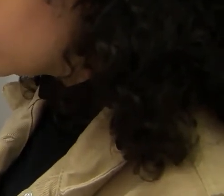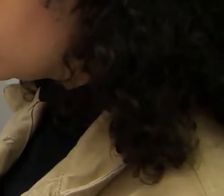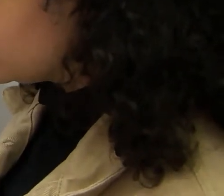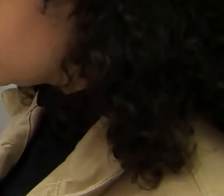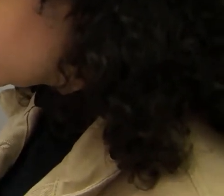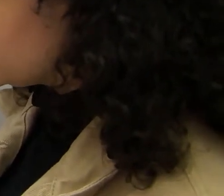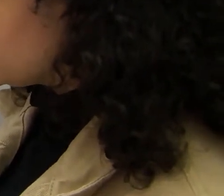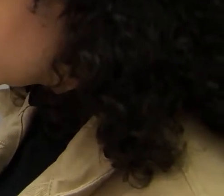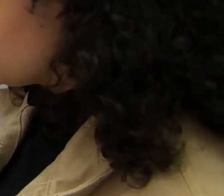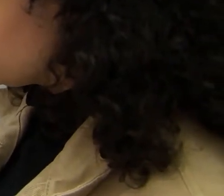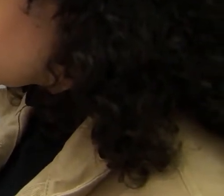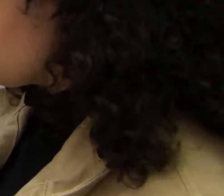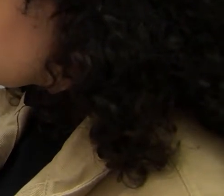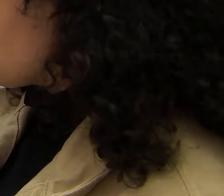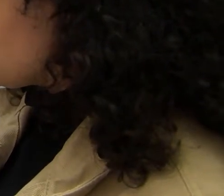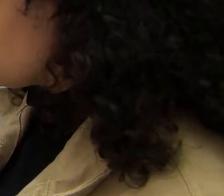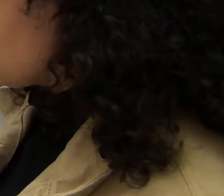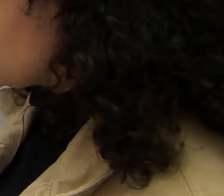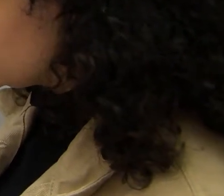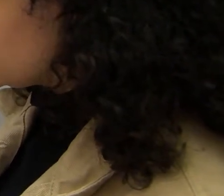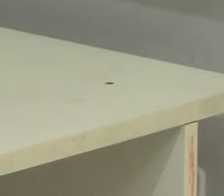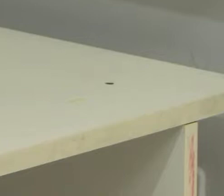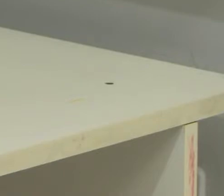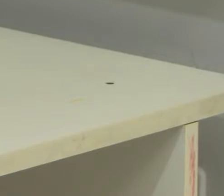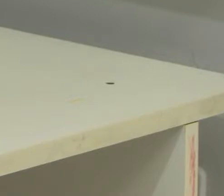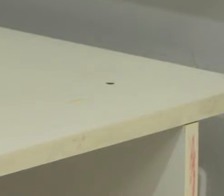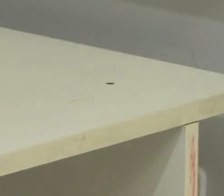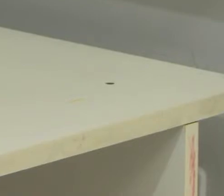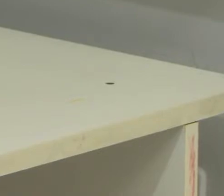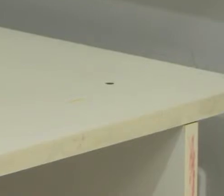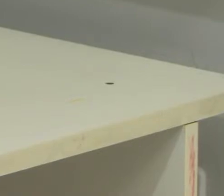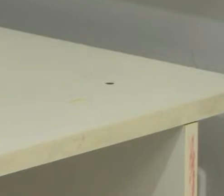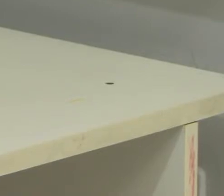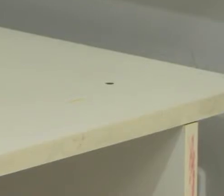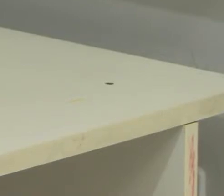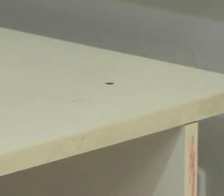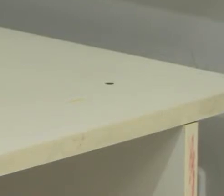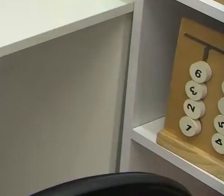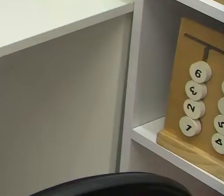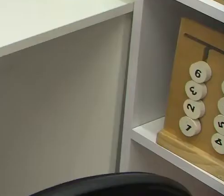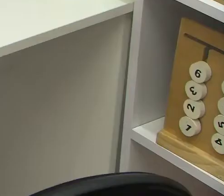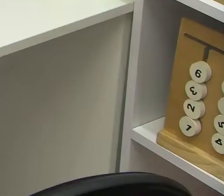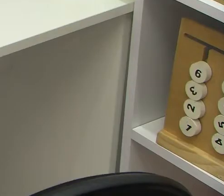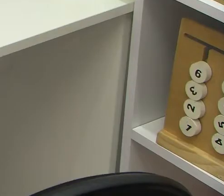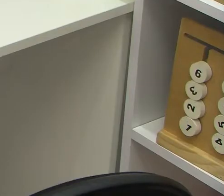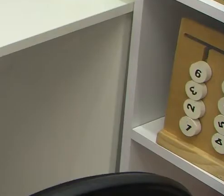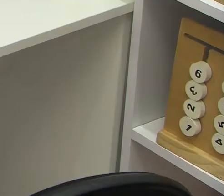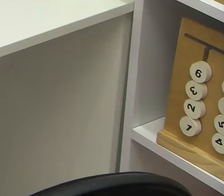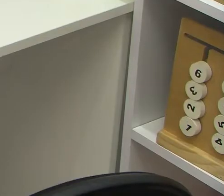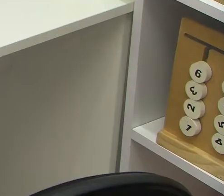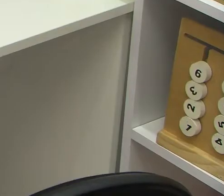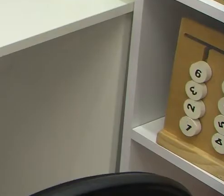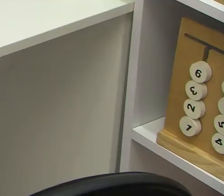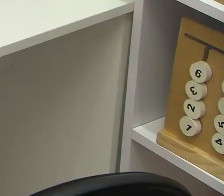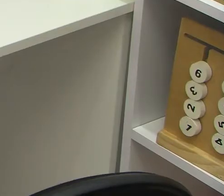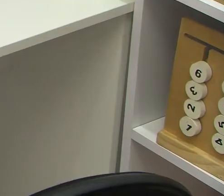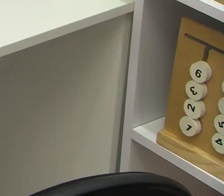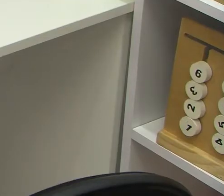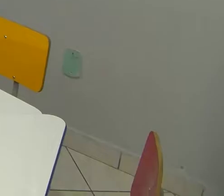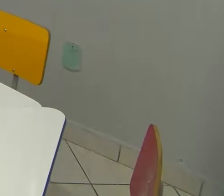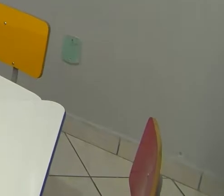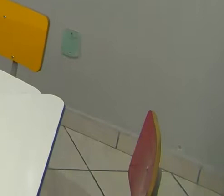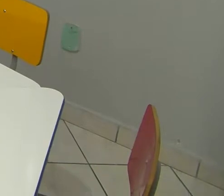decidiu que era a hora de alavancar um novo projeto. Começou a trabalhar como autônoma, oferecendo atendimento educacional e